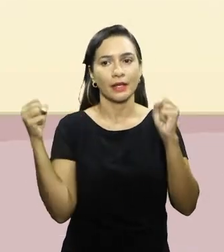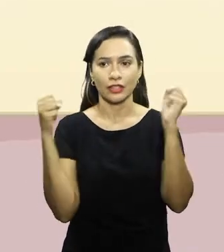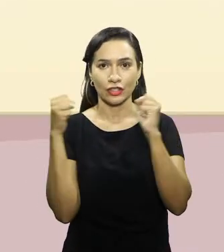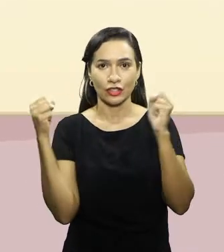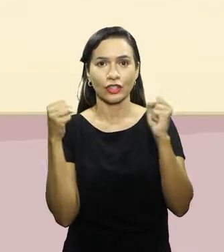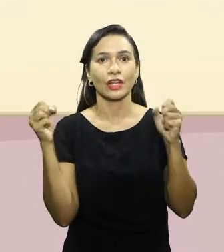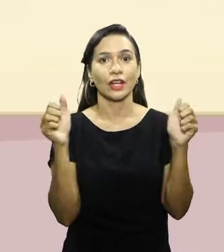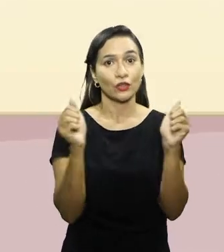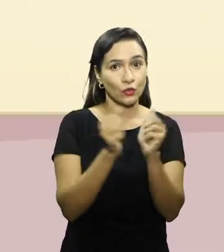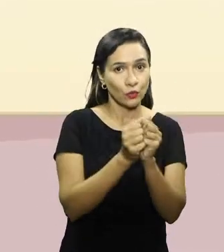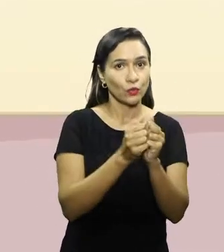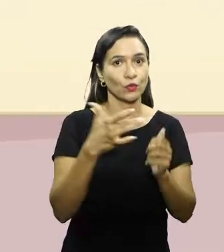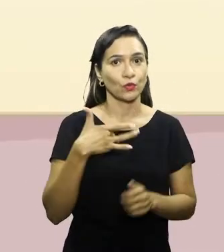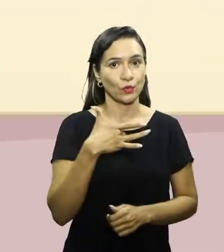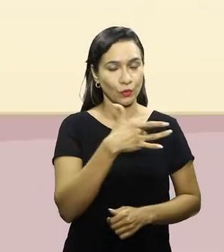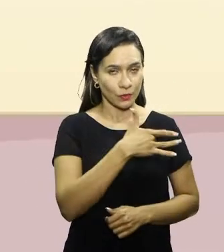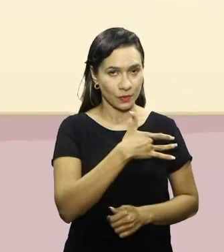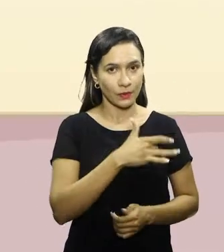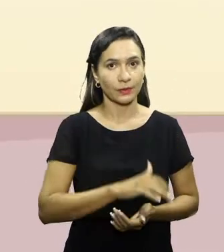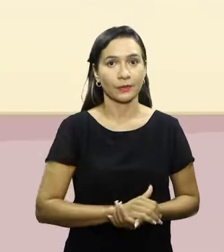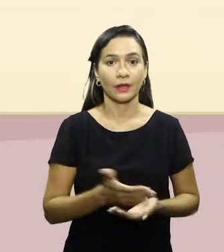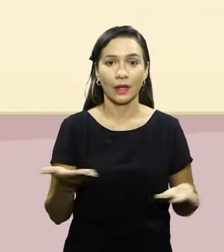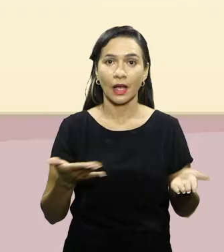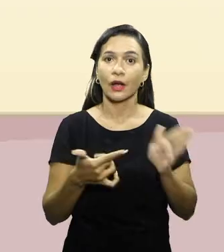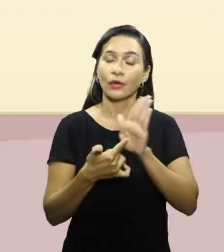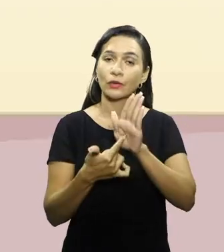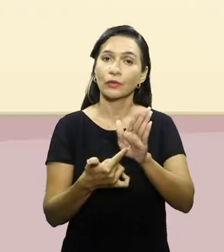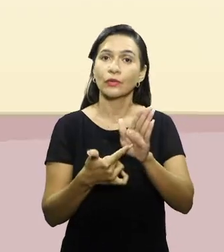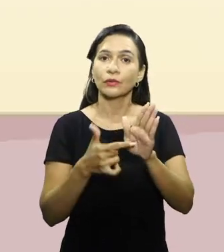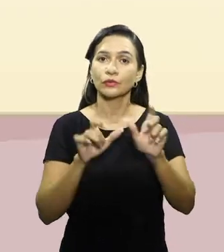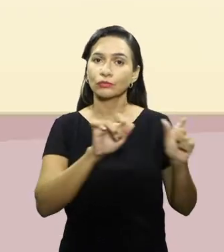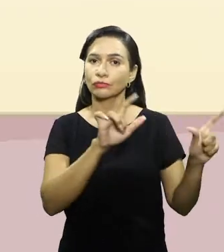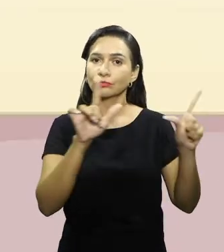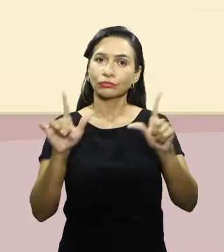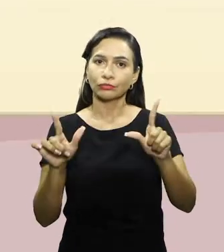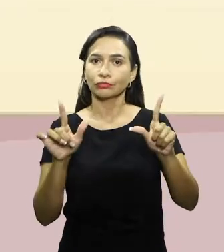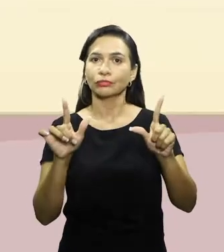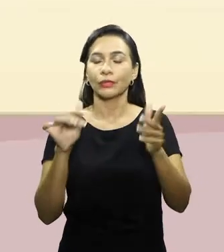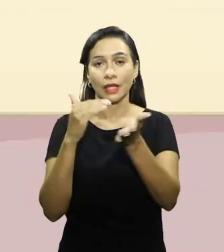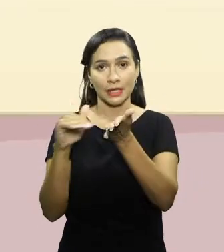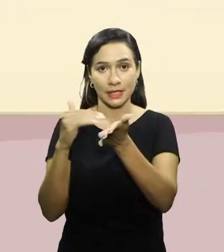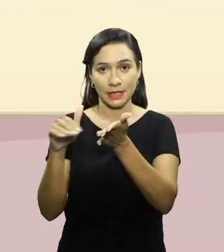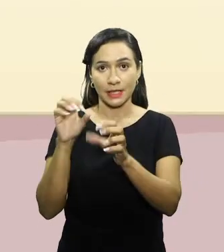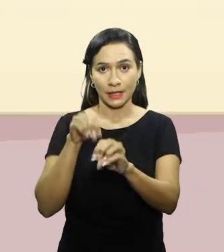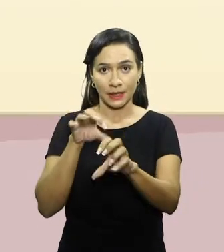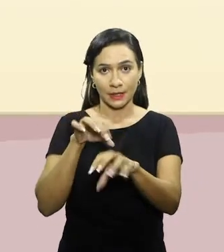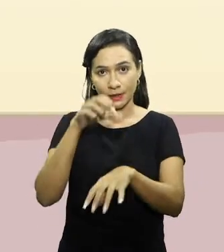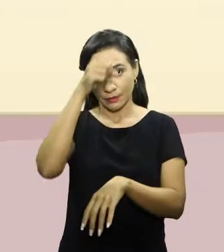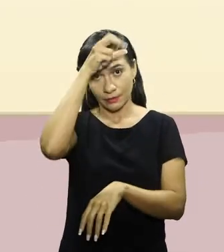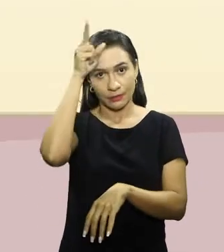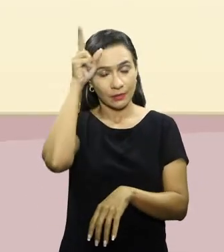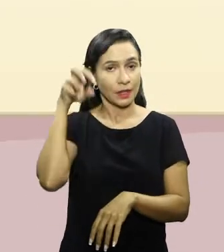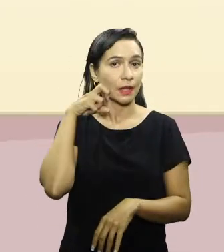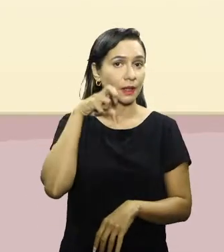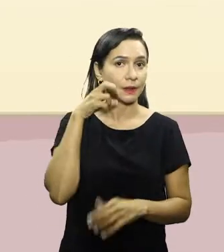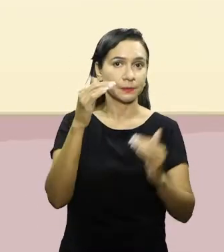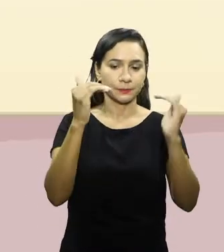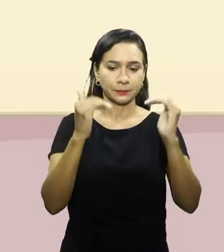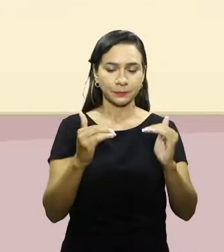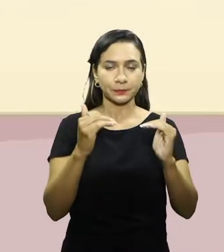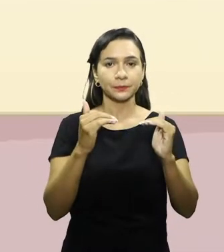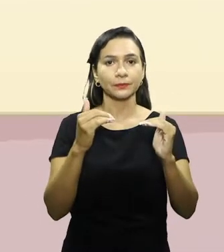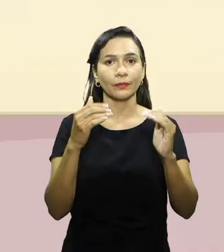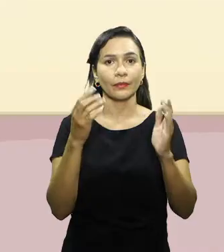Nesse primeiro slide está sendo mostrado o nome da Secretaria Municipal de Educação de Natal, o nome da nossa disciplina, Educação